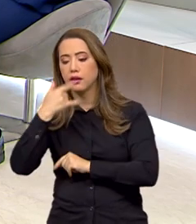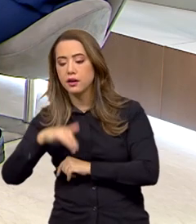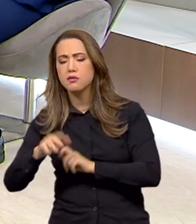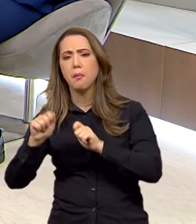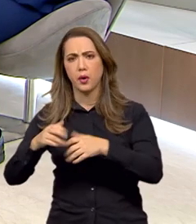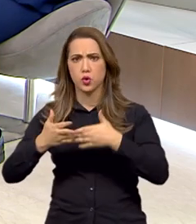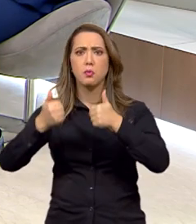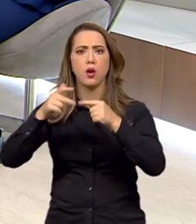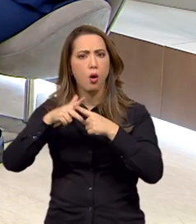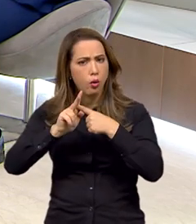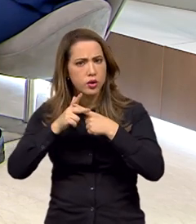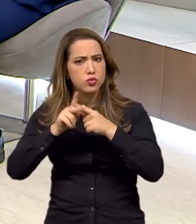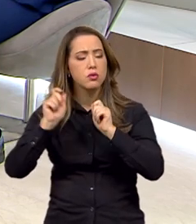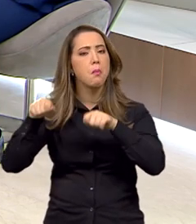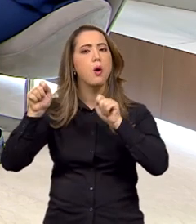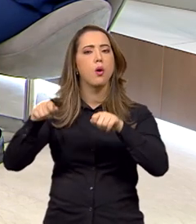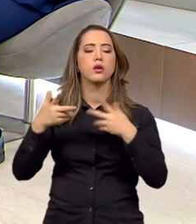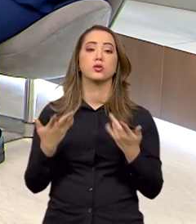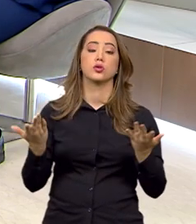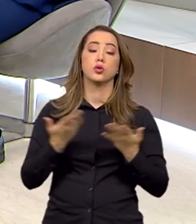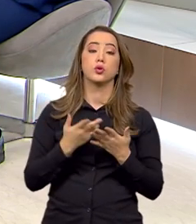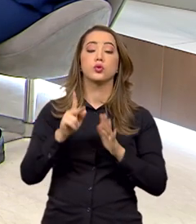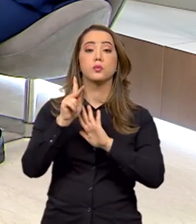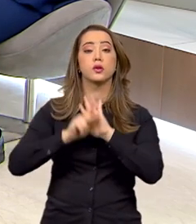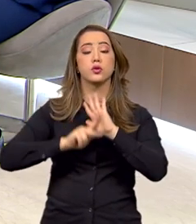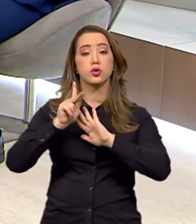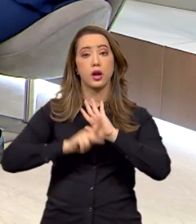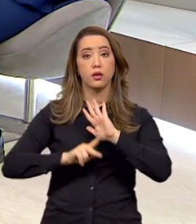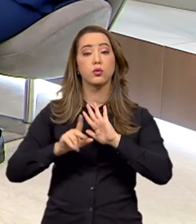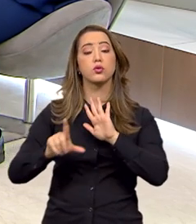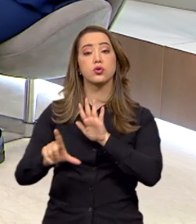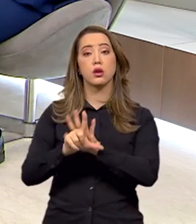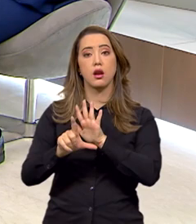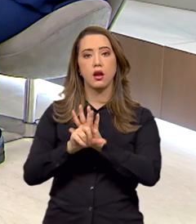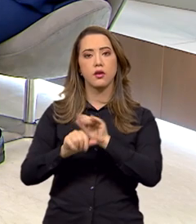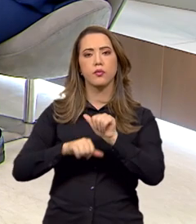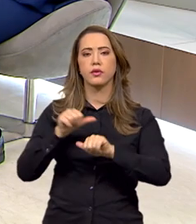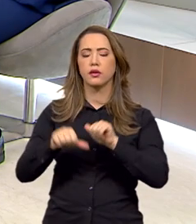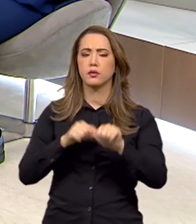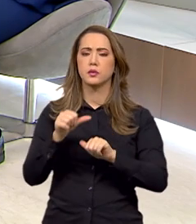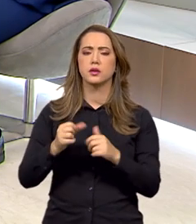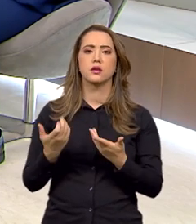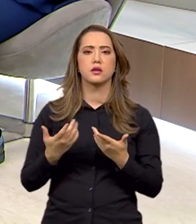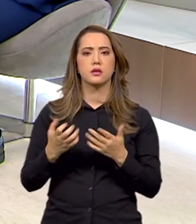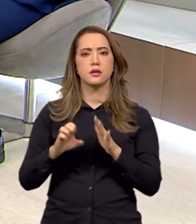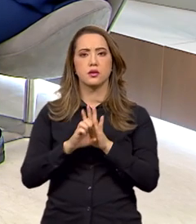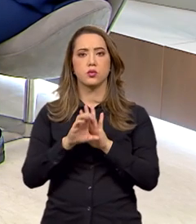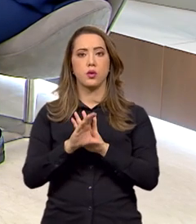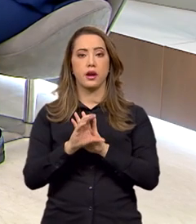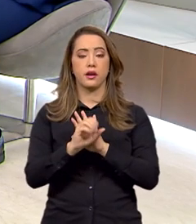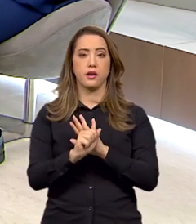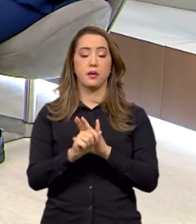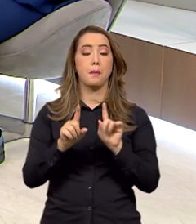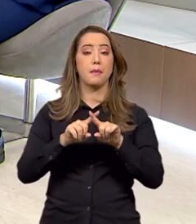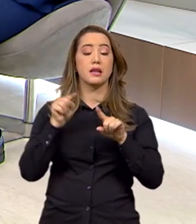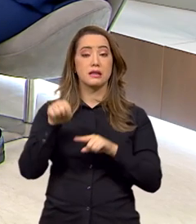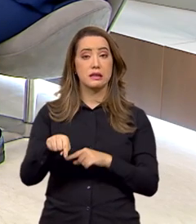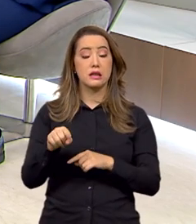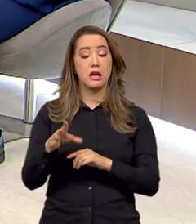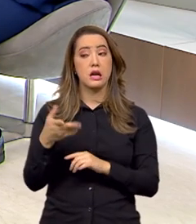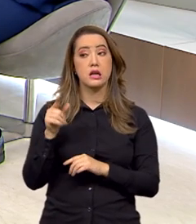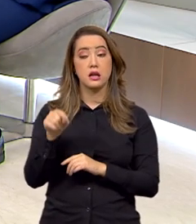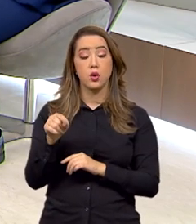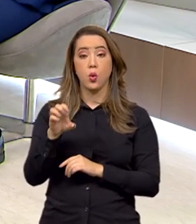Inclusive, há muitos projetos de lei na Câmara hoje, no Senado, tramitando-se com alterações do Estatuto. Mas ele traz em seu